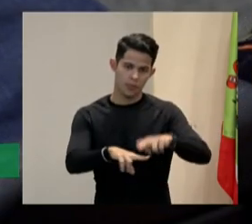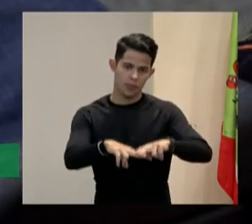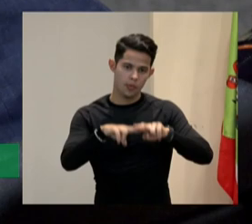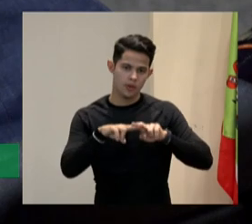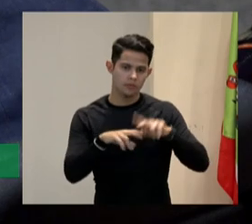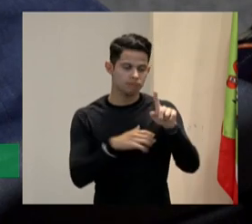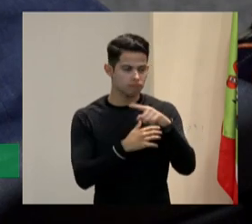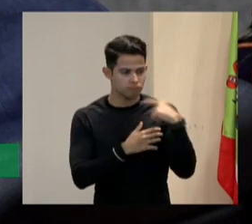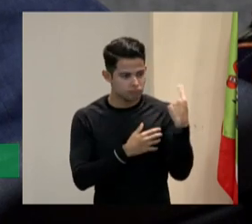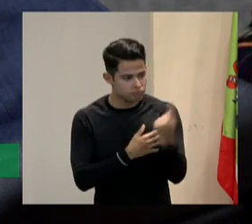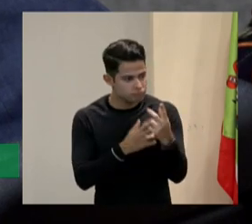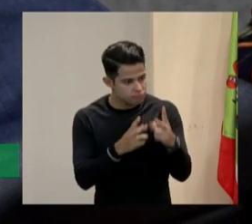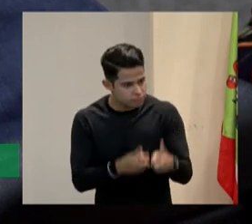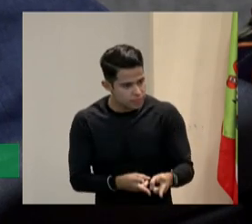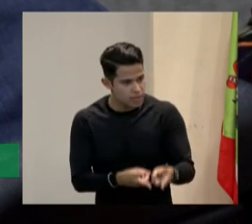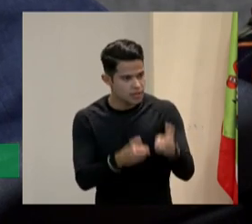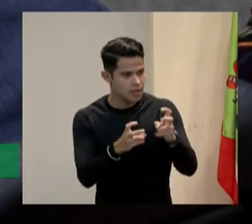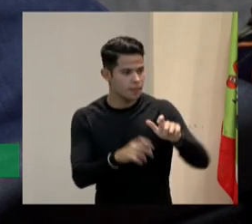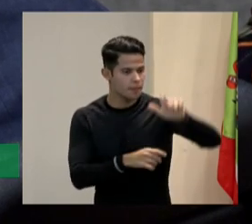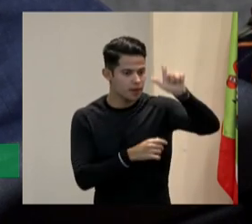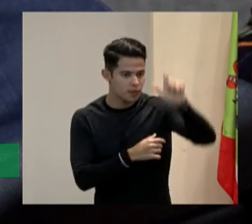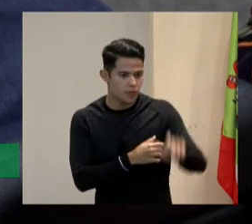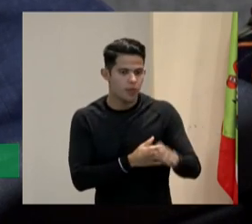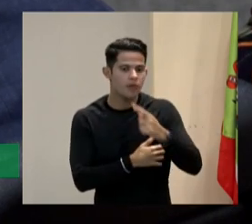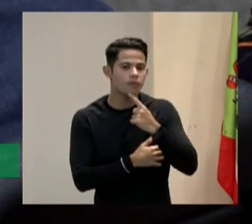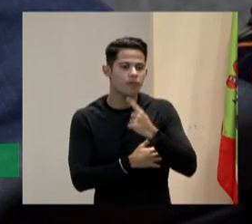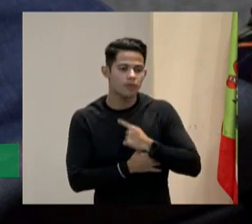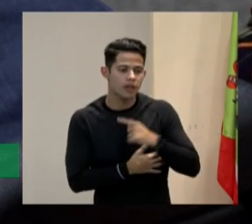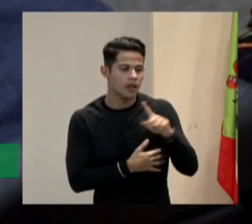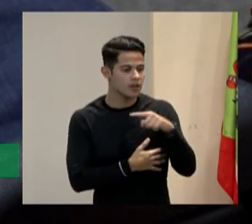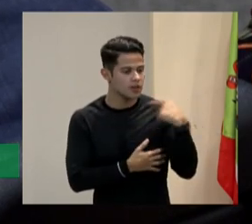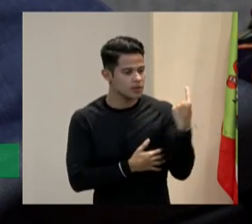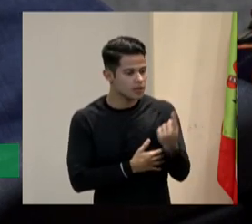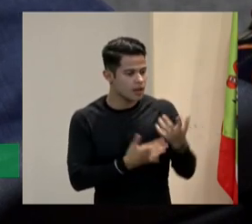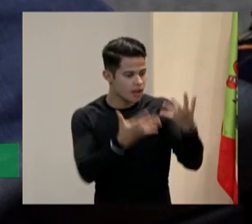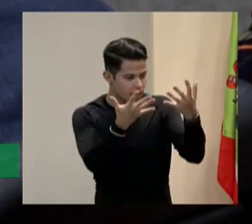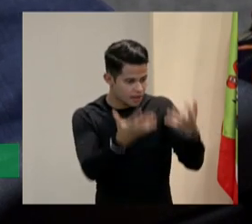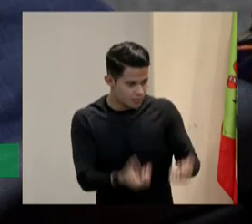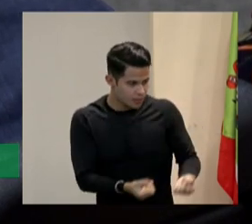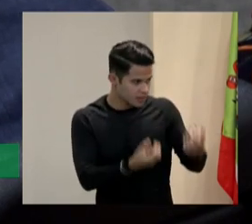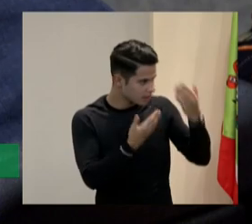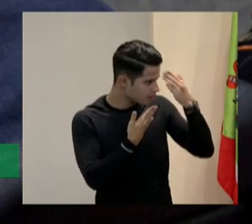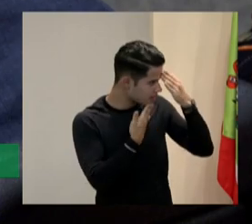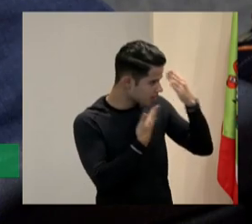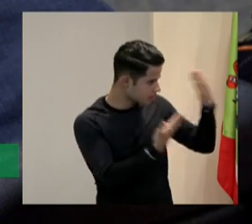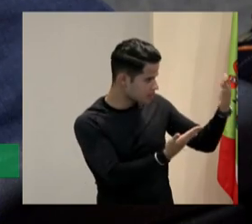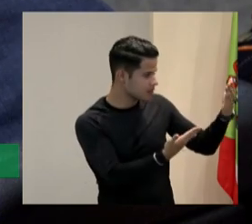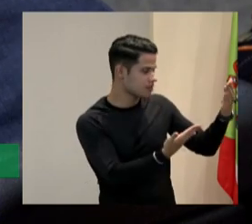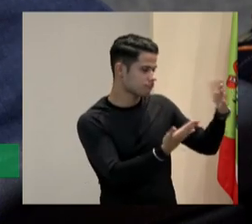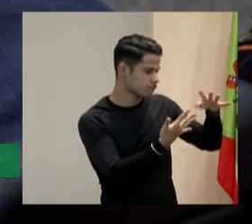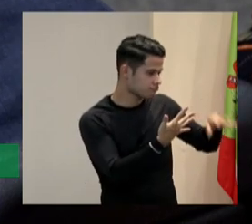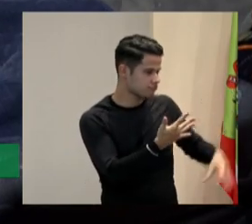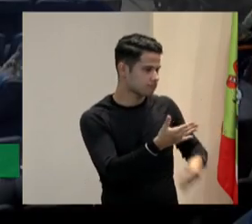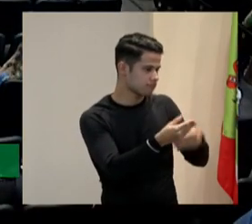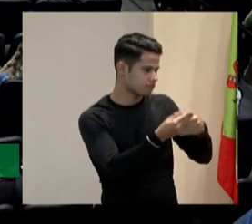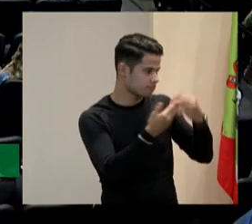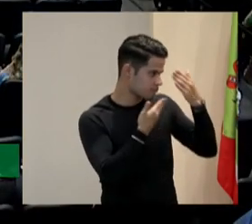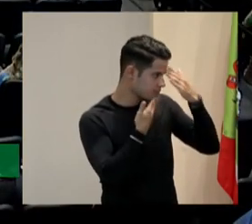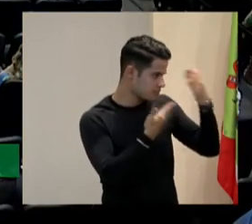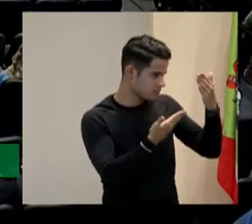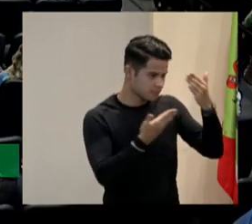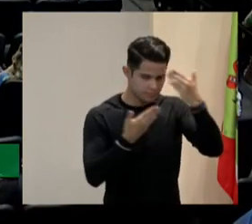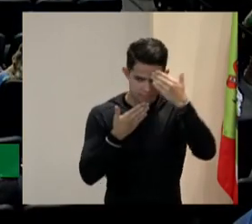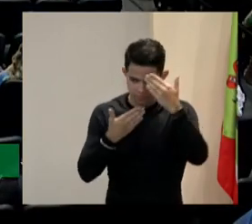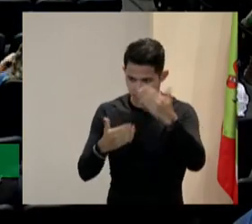uma pessoa assim com essa vontade a gente precisa reconhecer e agradecer essa é a minha contribuição obrigado